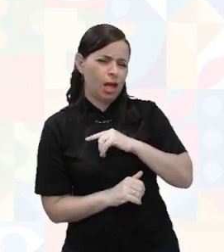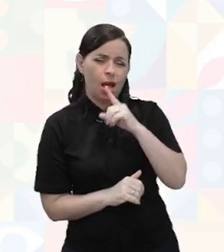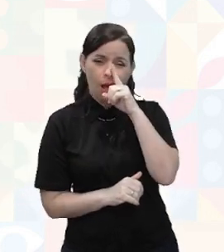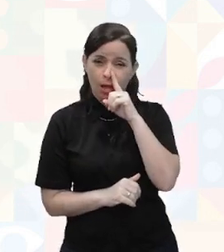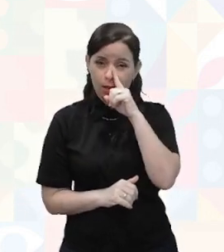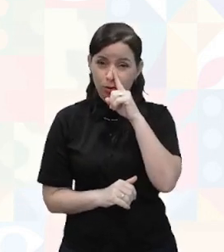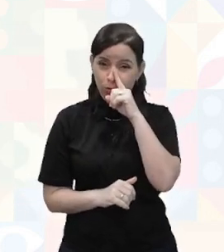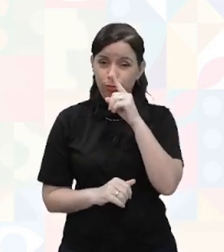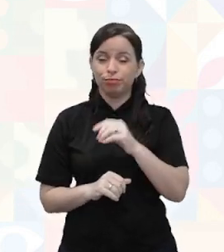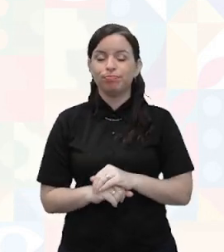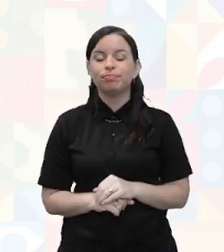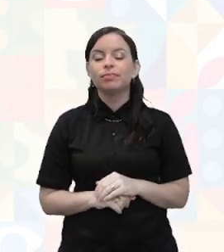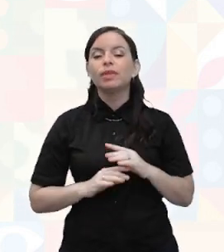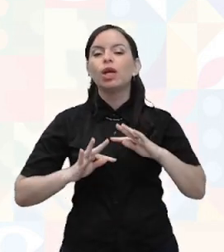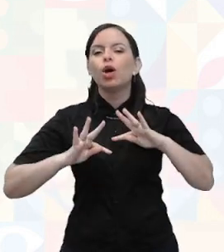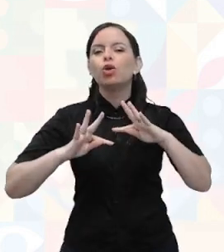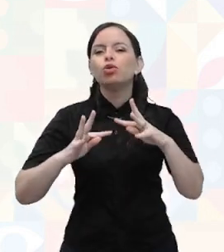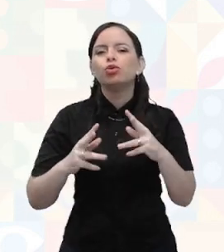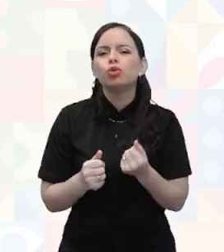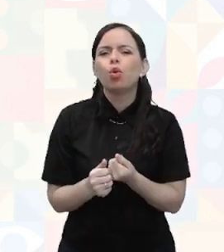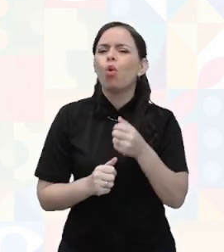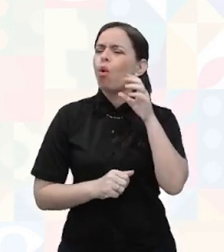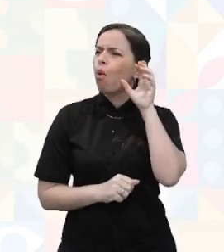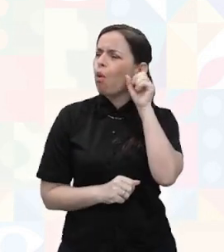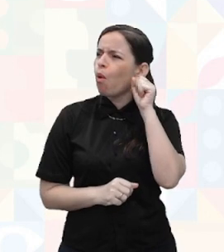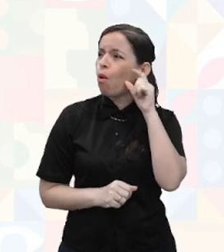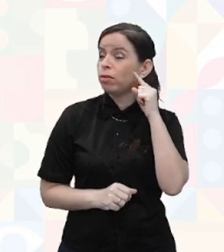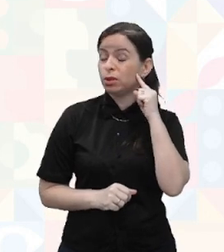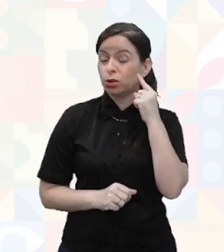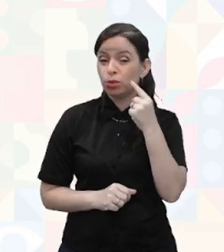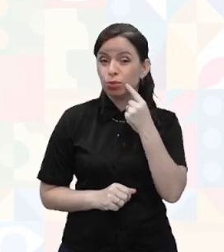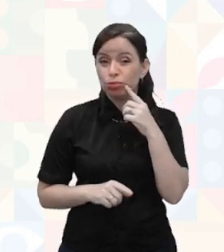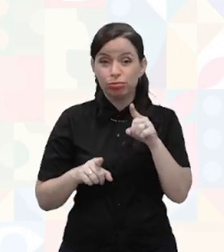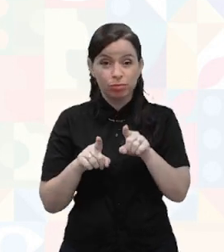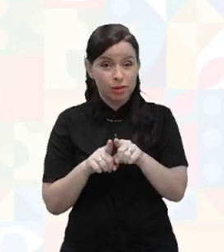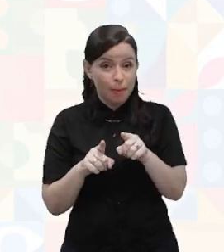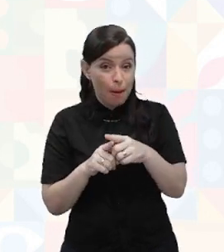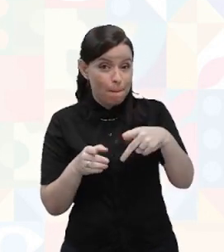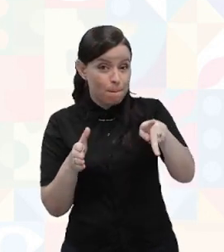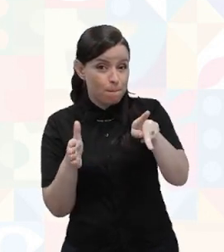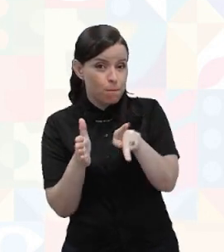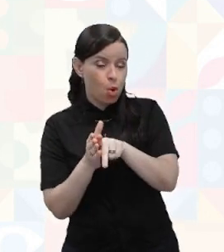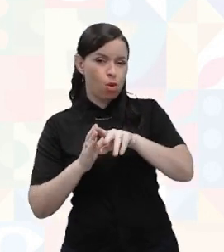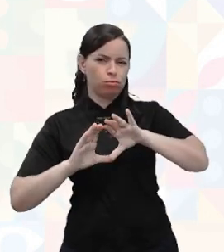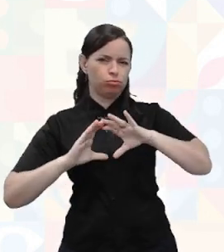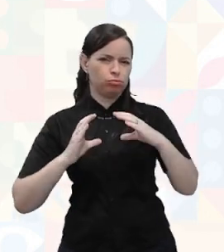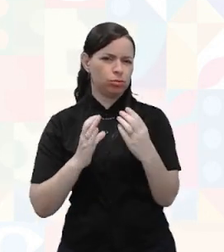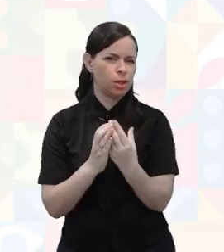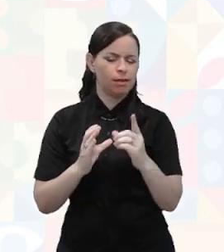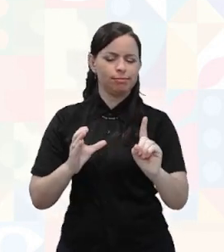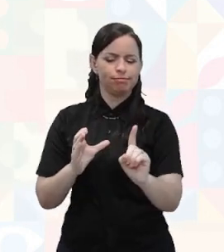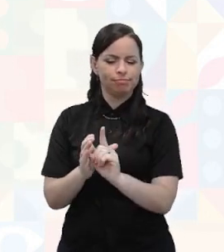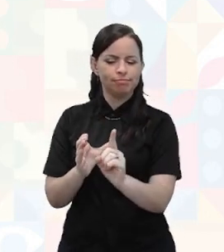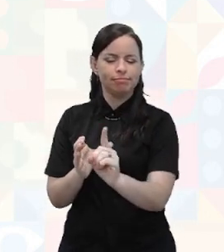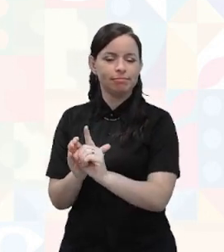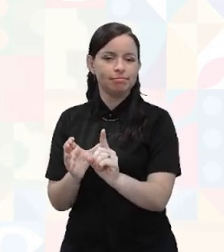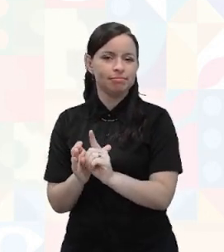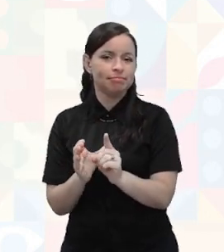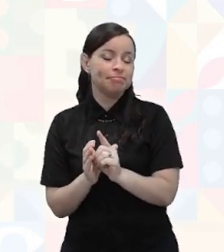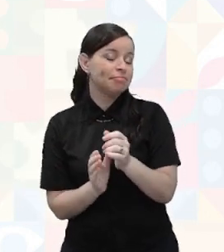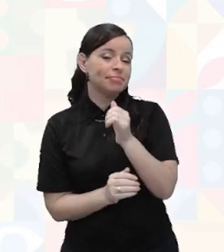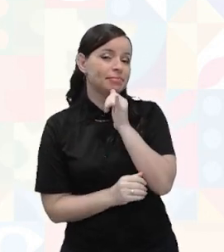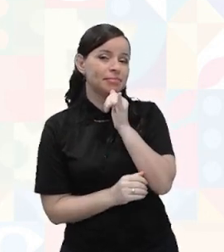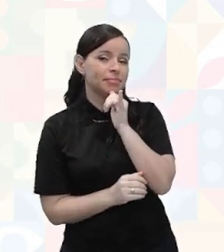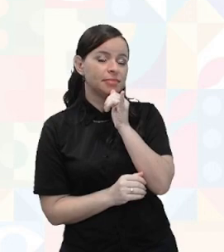todos nós, independente de sermos surdos ou ouvintes, pertencemos a uma ou mais comunidades. Por exemplo, você é